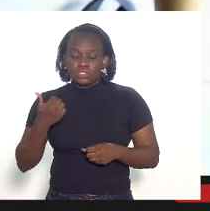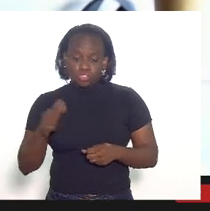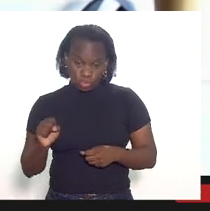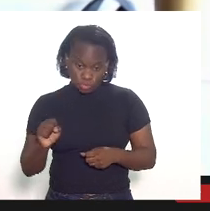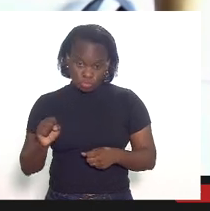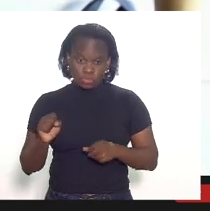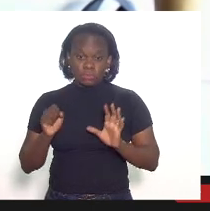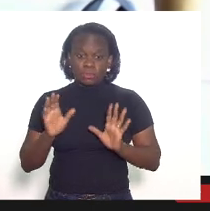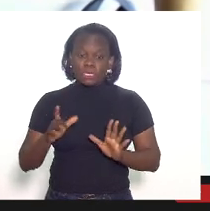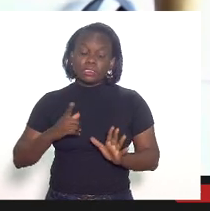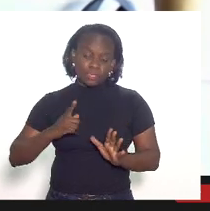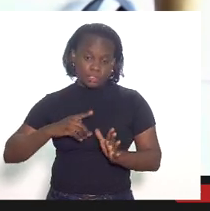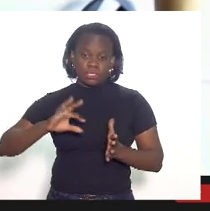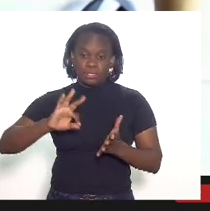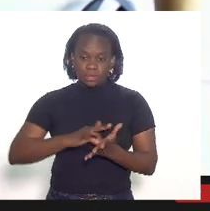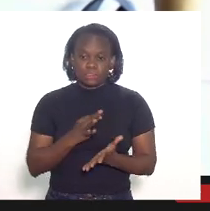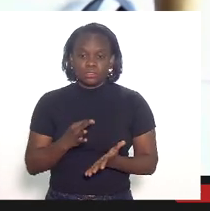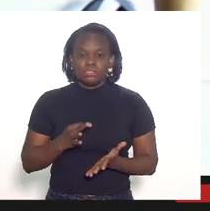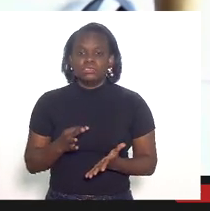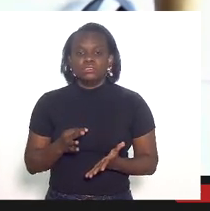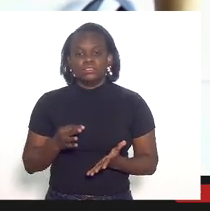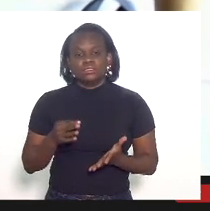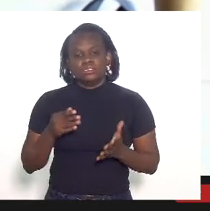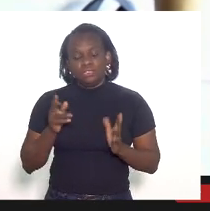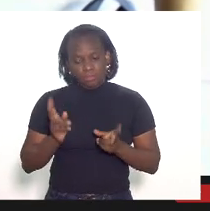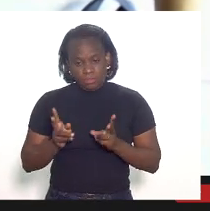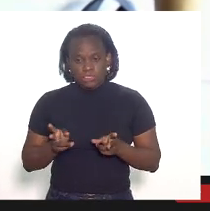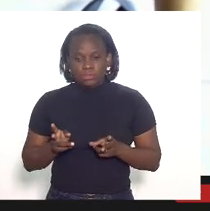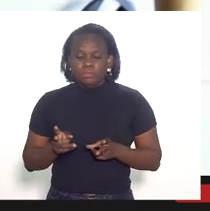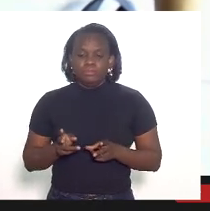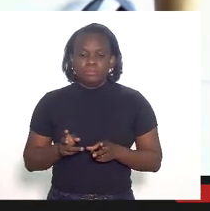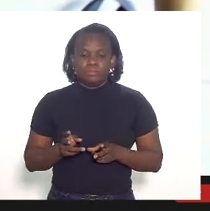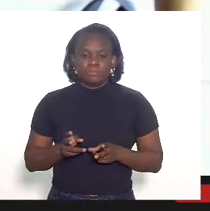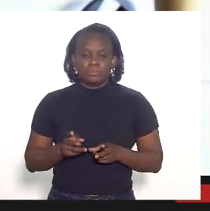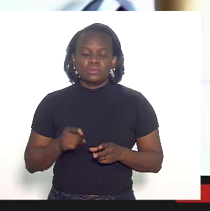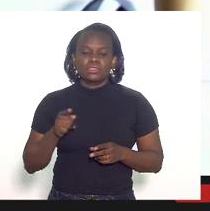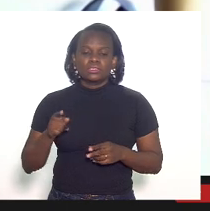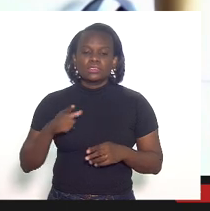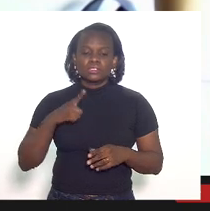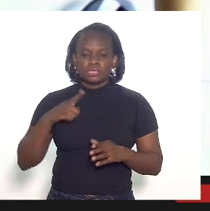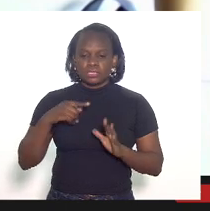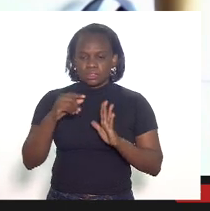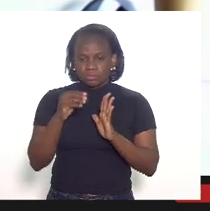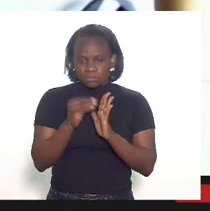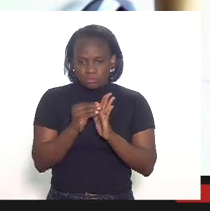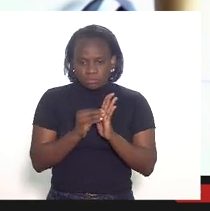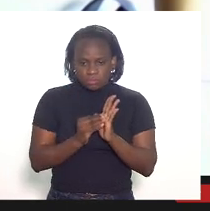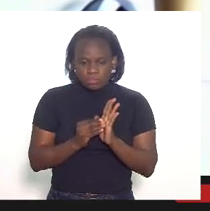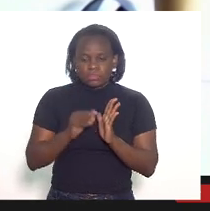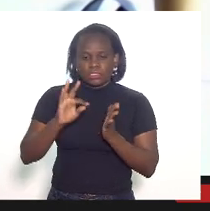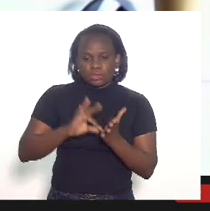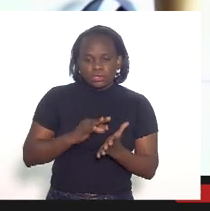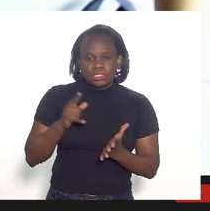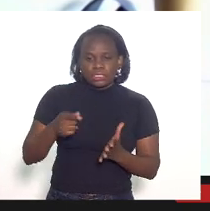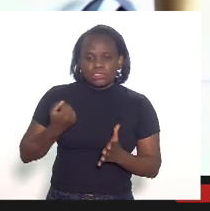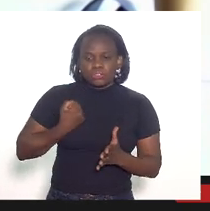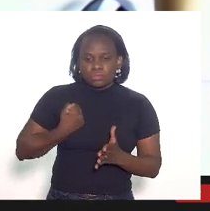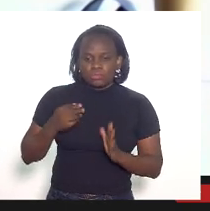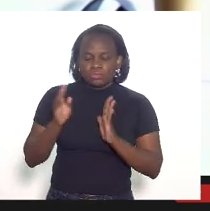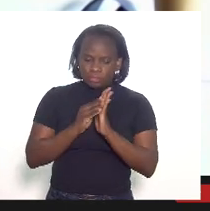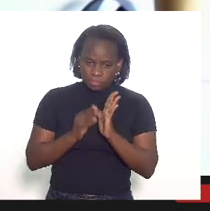cláusula assinada então o investimento está vigia ele tem uma cláusula que esses dados seriam